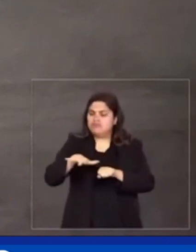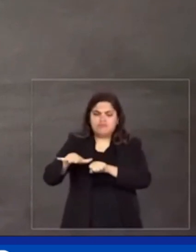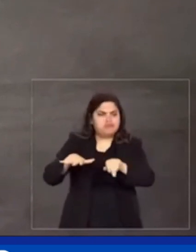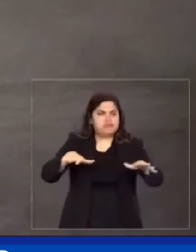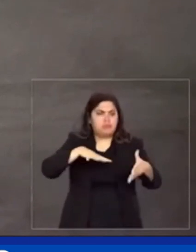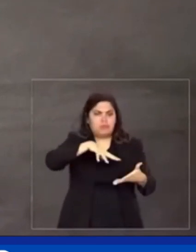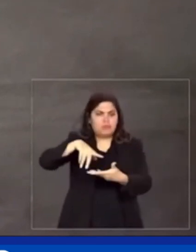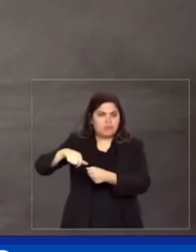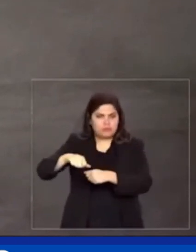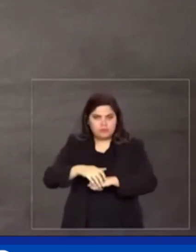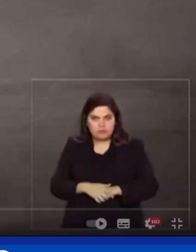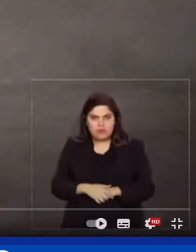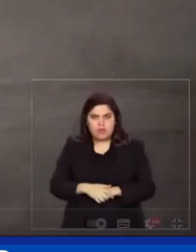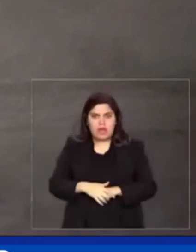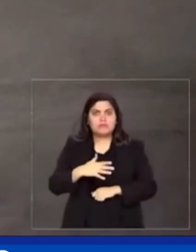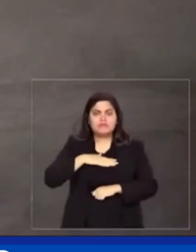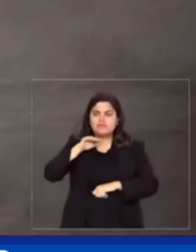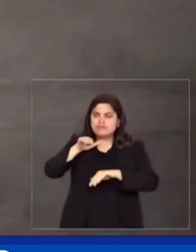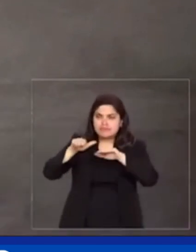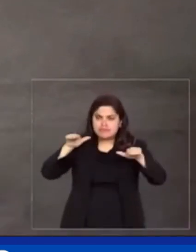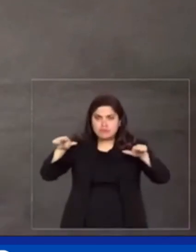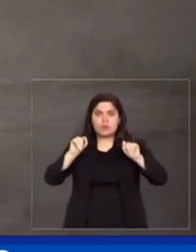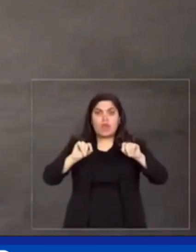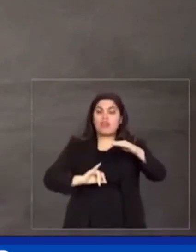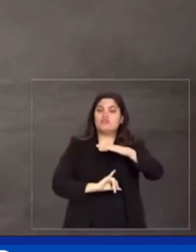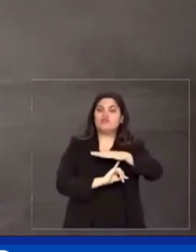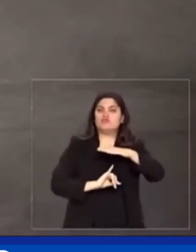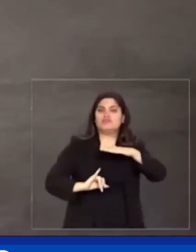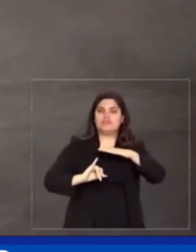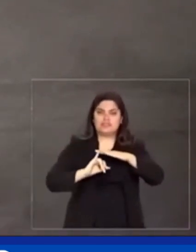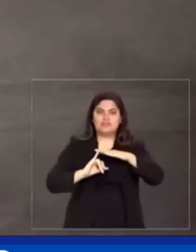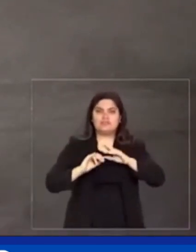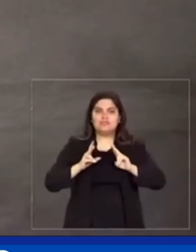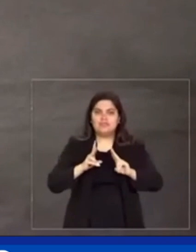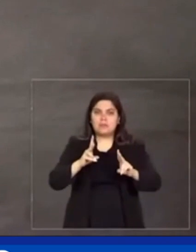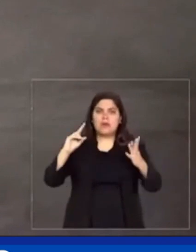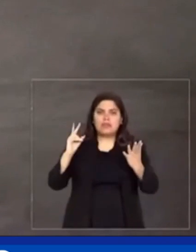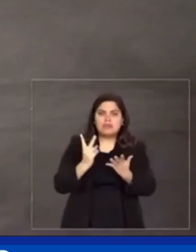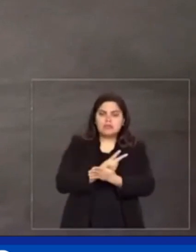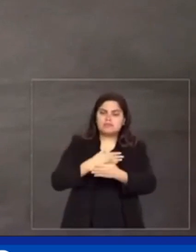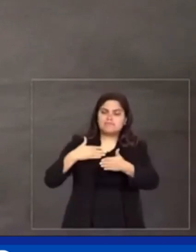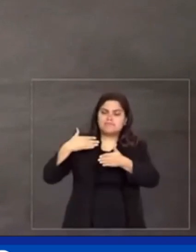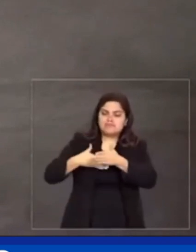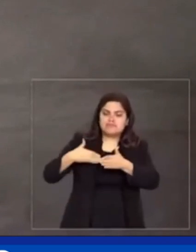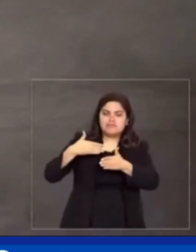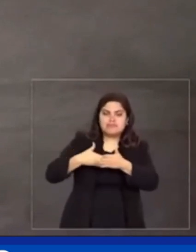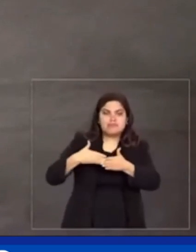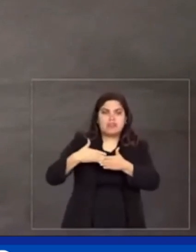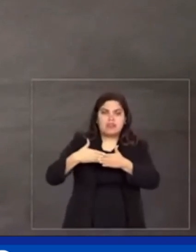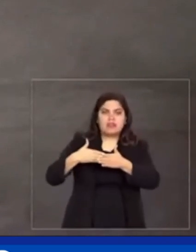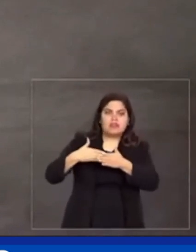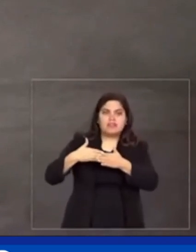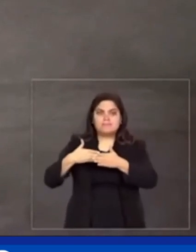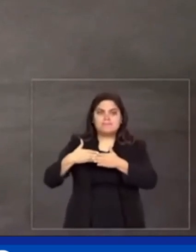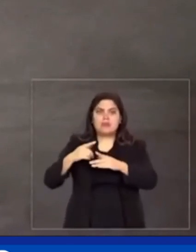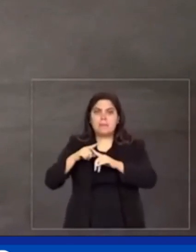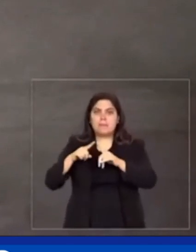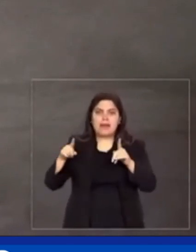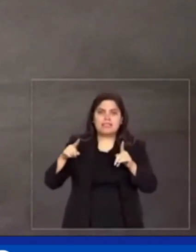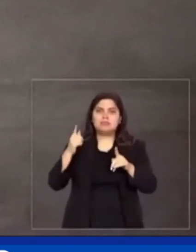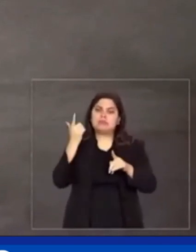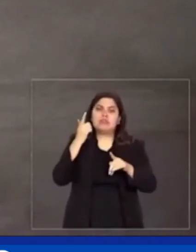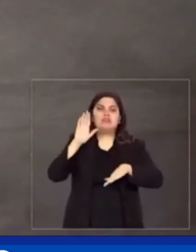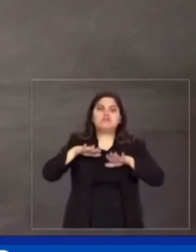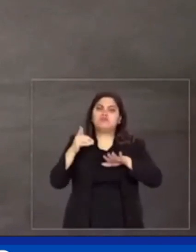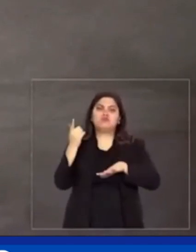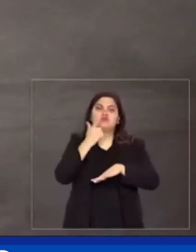Ameaçaram as instituições, criaram obstáculos de última hora para que eleitores fossem impedidos de chegar a seu local de